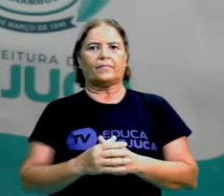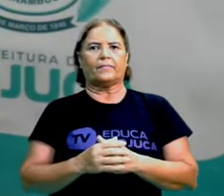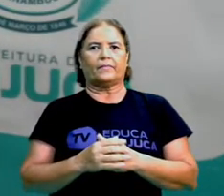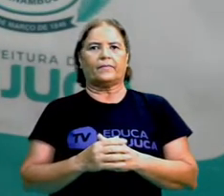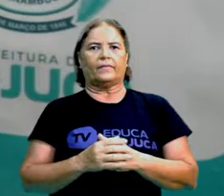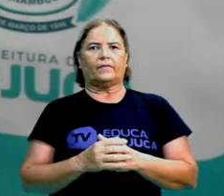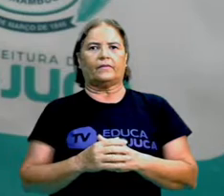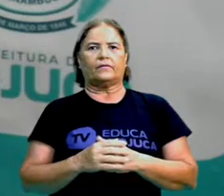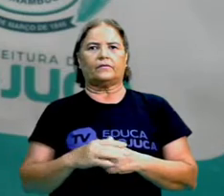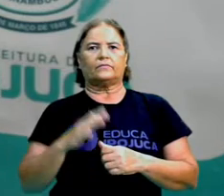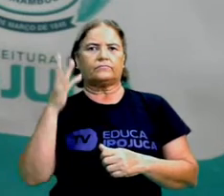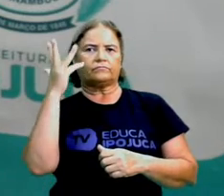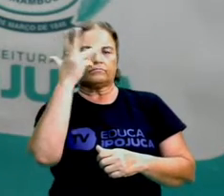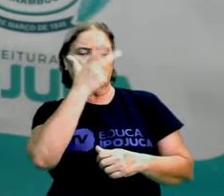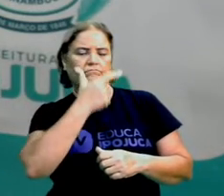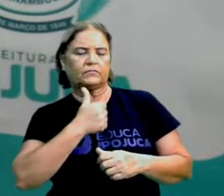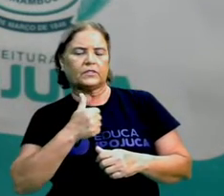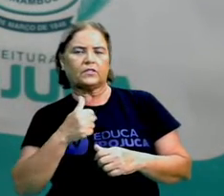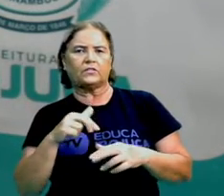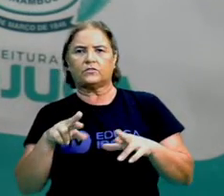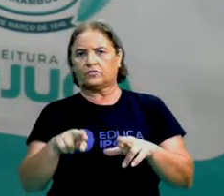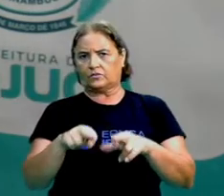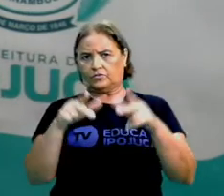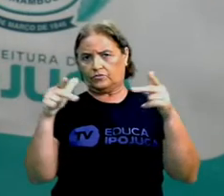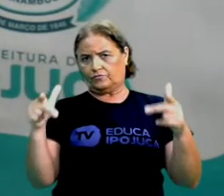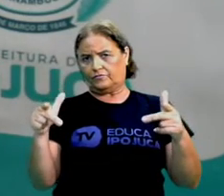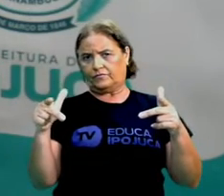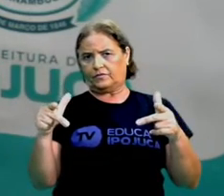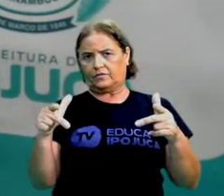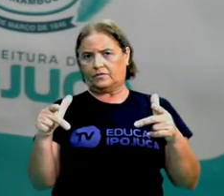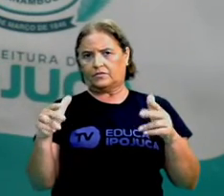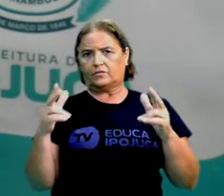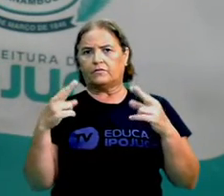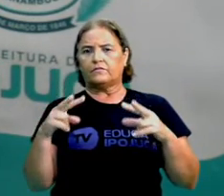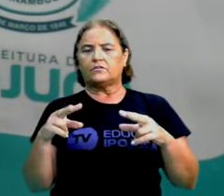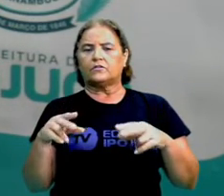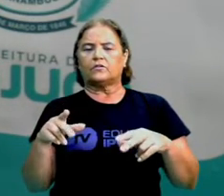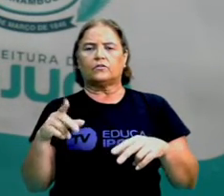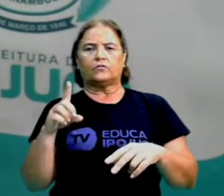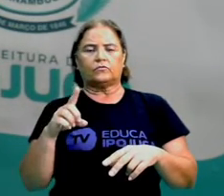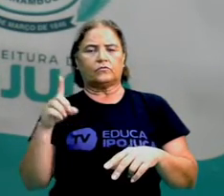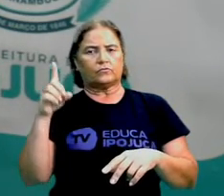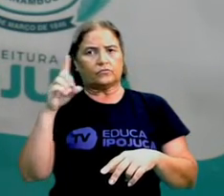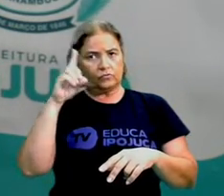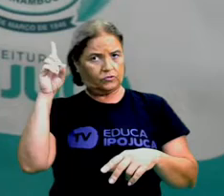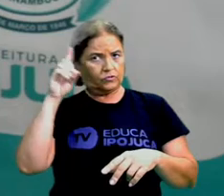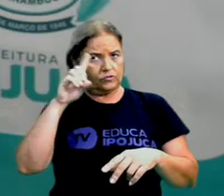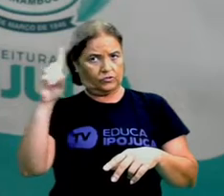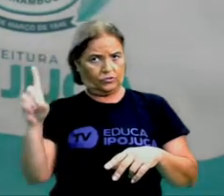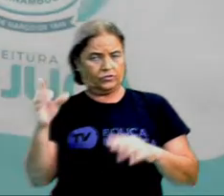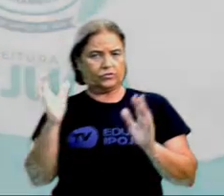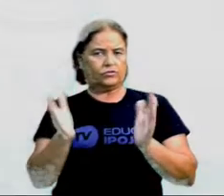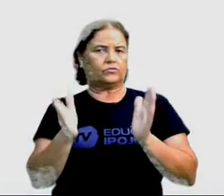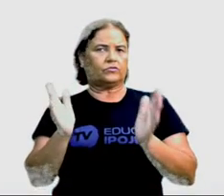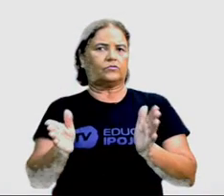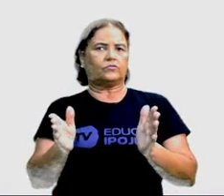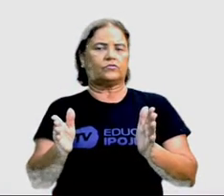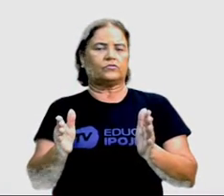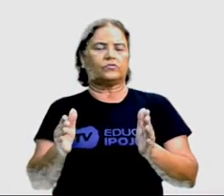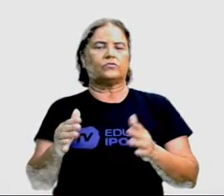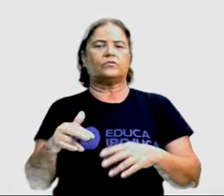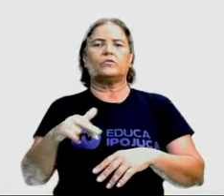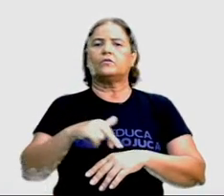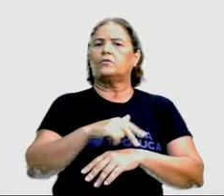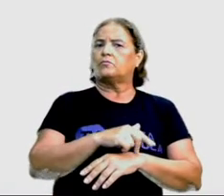A beleza da diversidade. Veja como há nos dias atuais, até na área da moda, a diversidade, ela